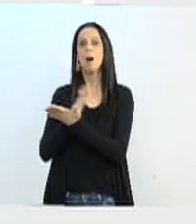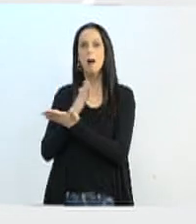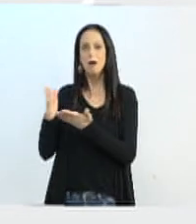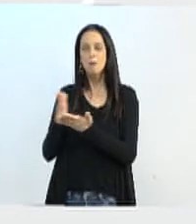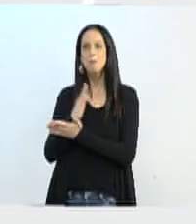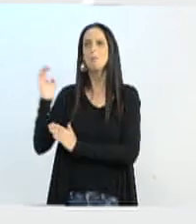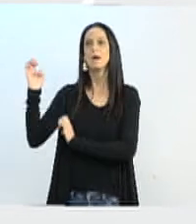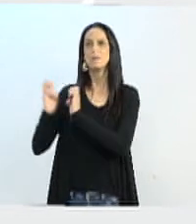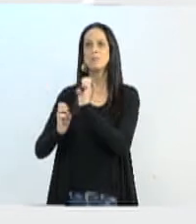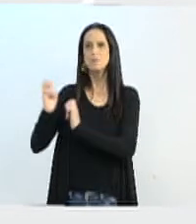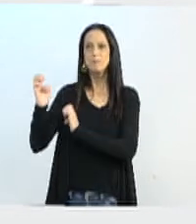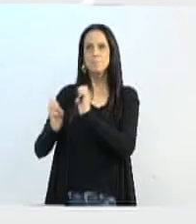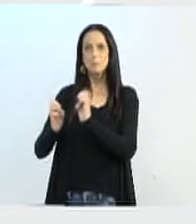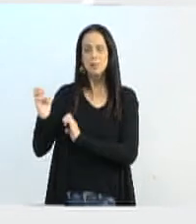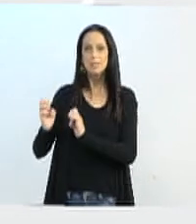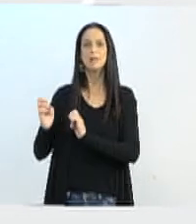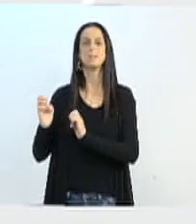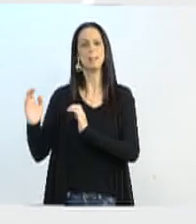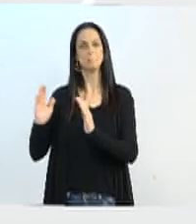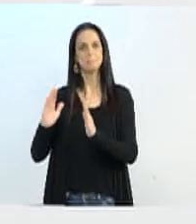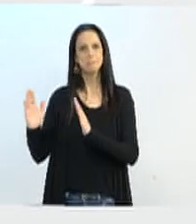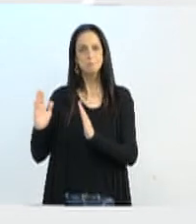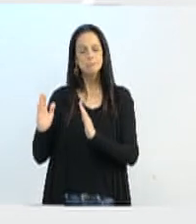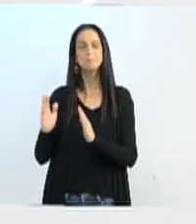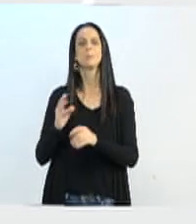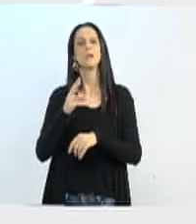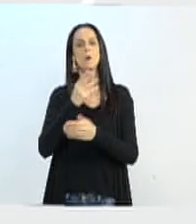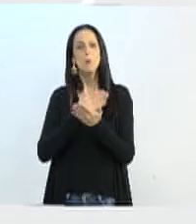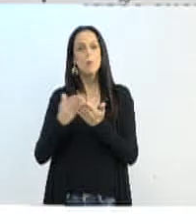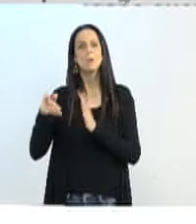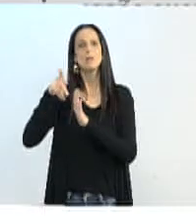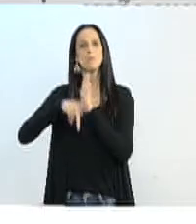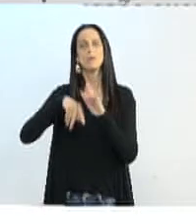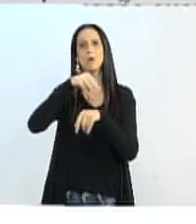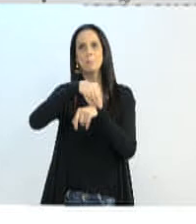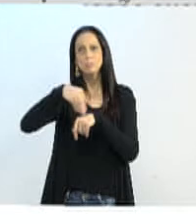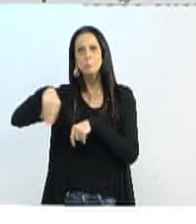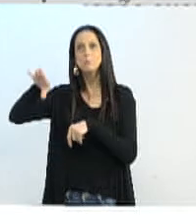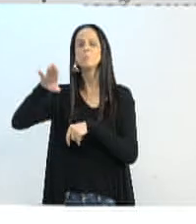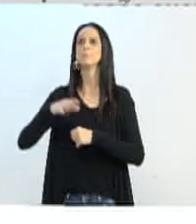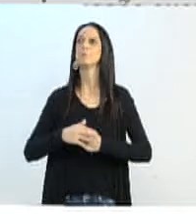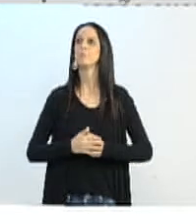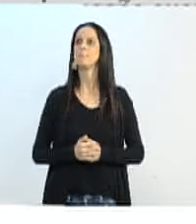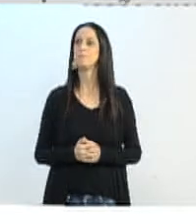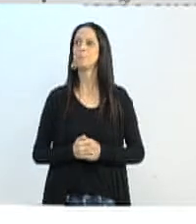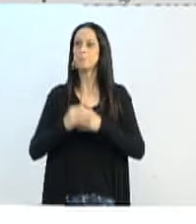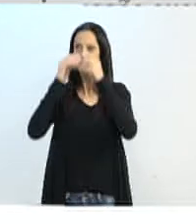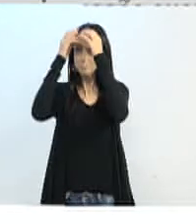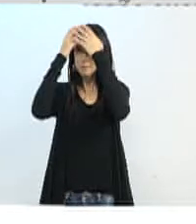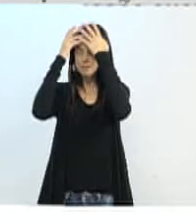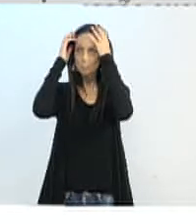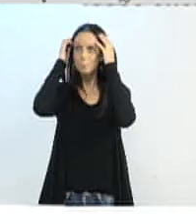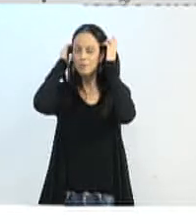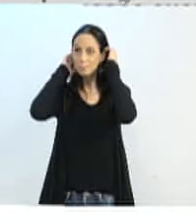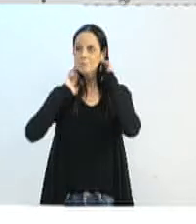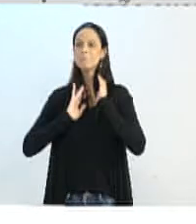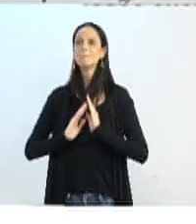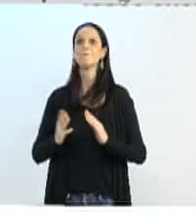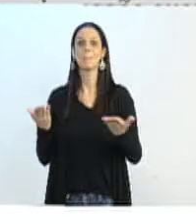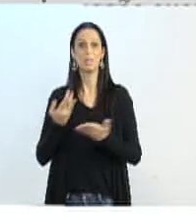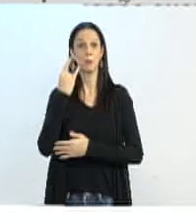que estão residentes, levando para lá os seus projetos. E, por último, falar aqui